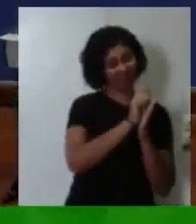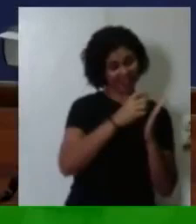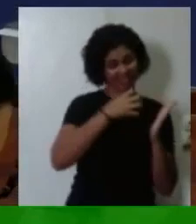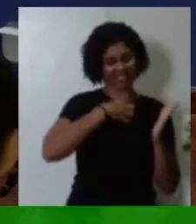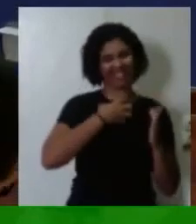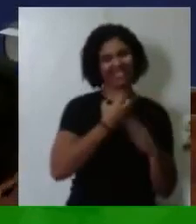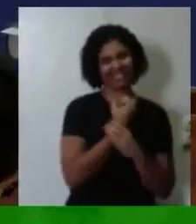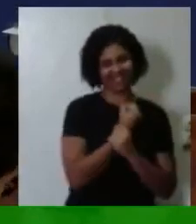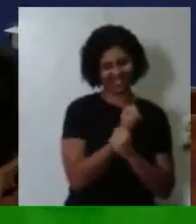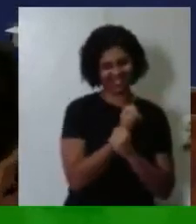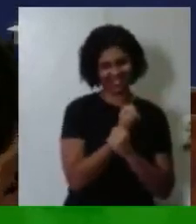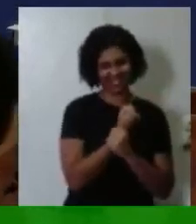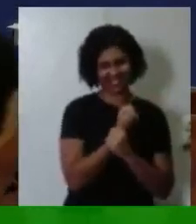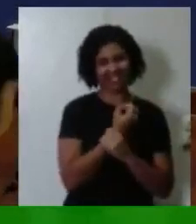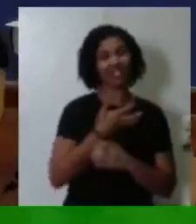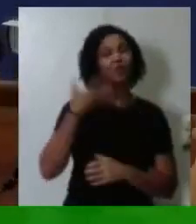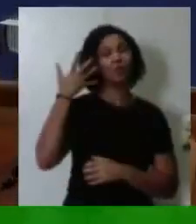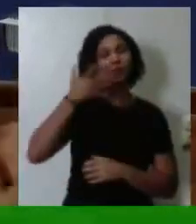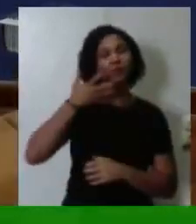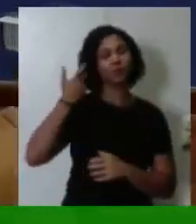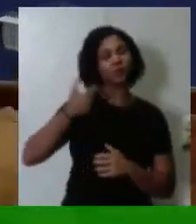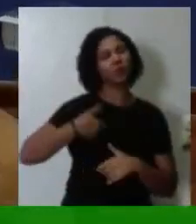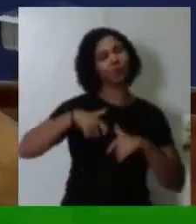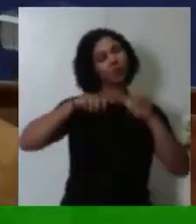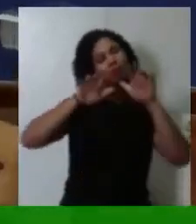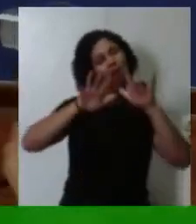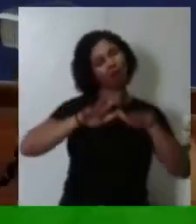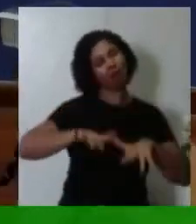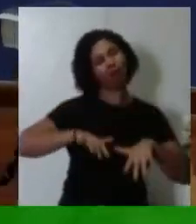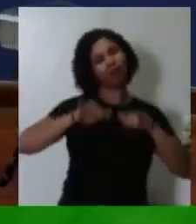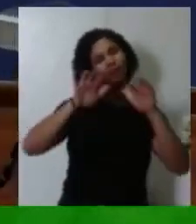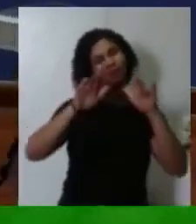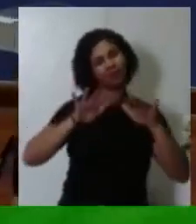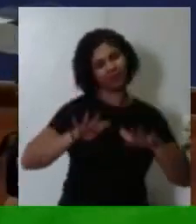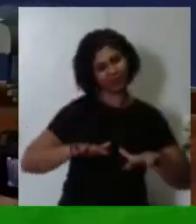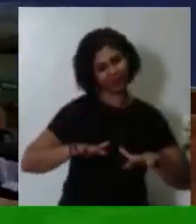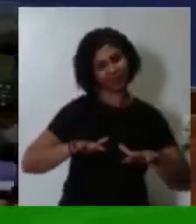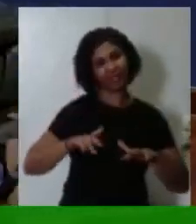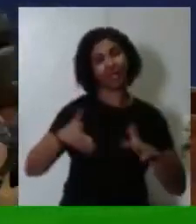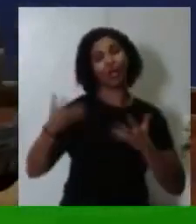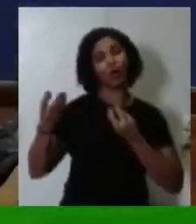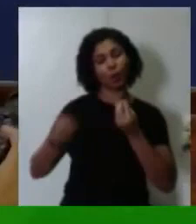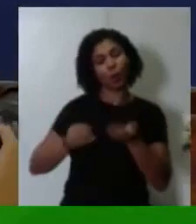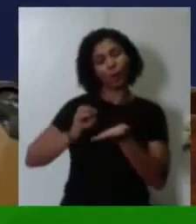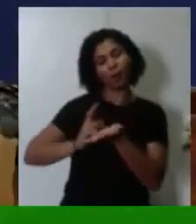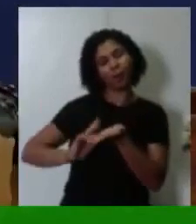E aqui eu redigi o meu discurso. Eu costumo hoje escrever com meus dedos,